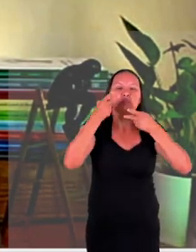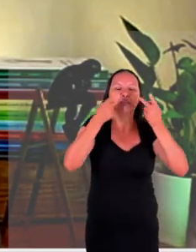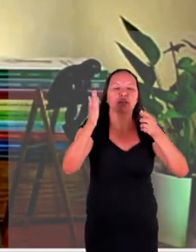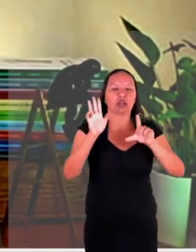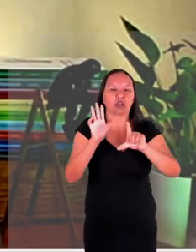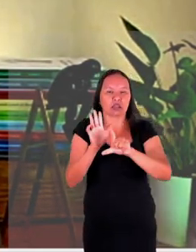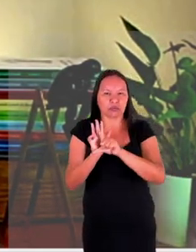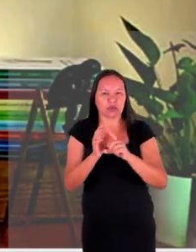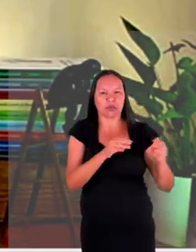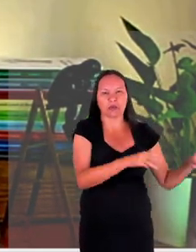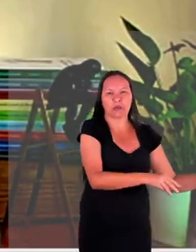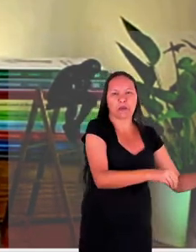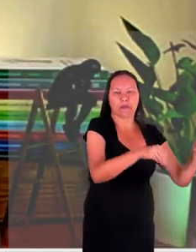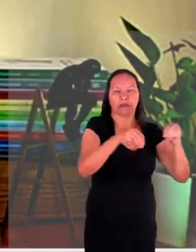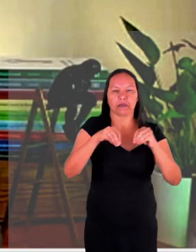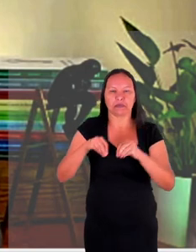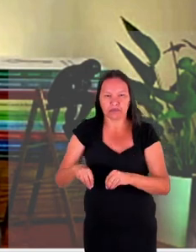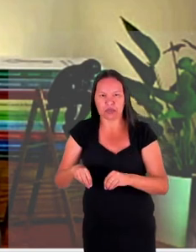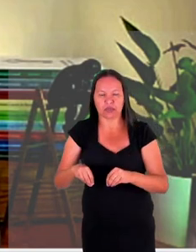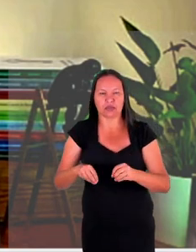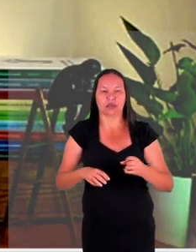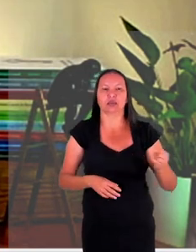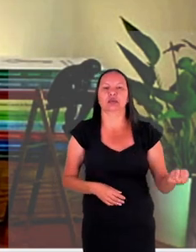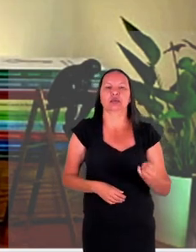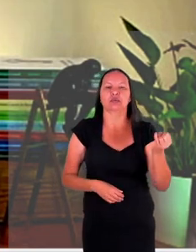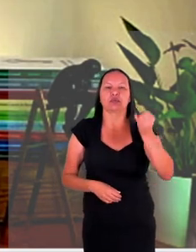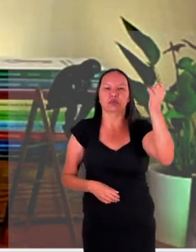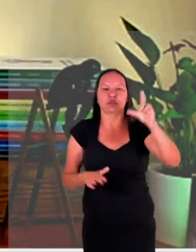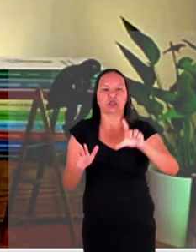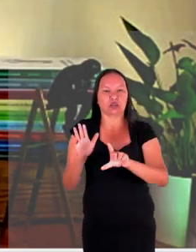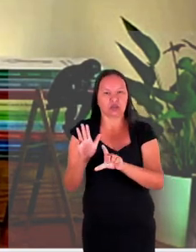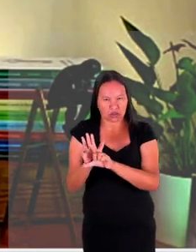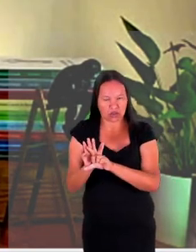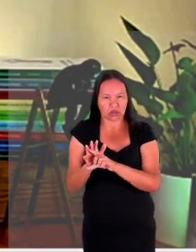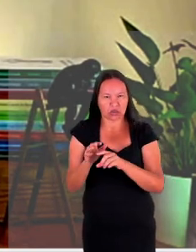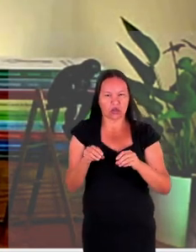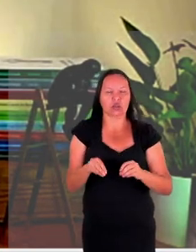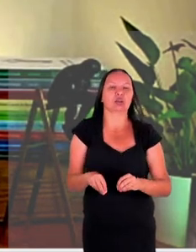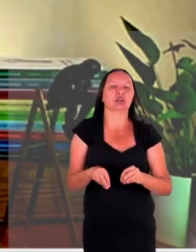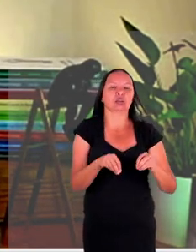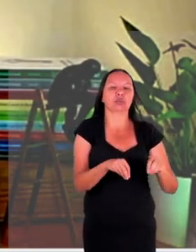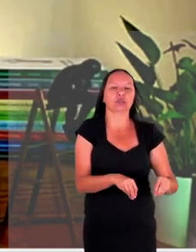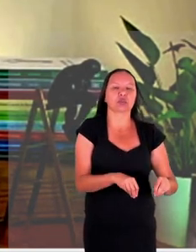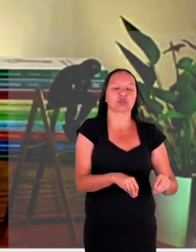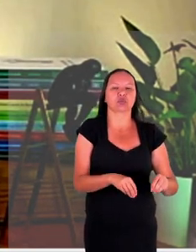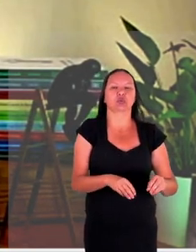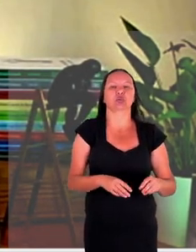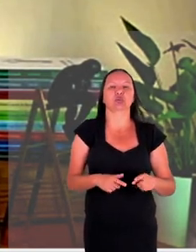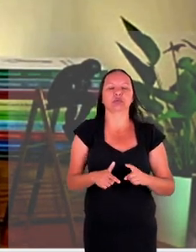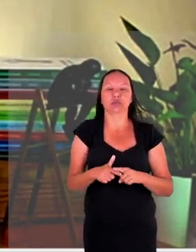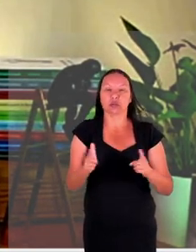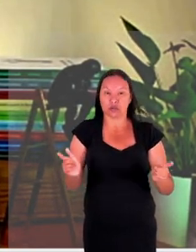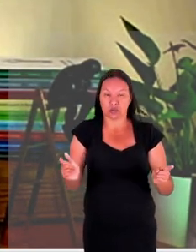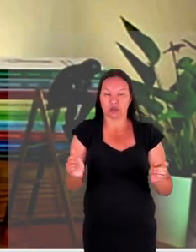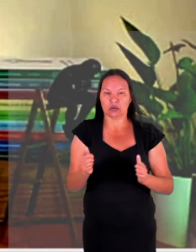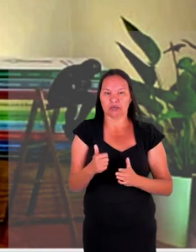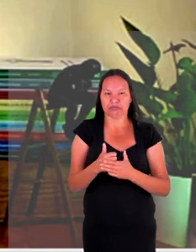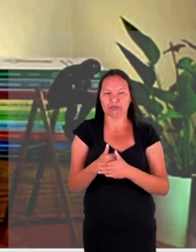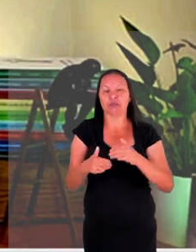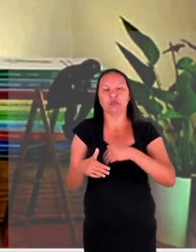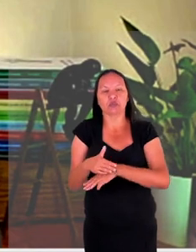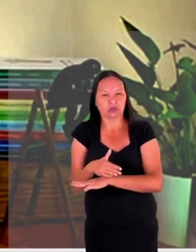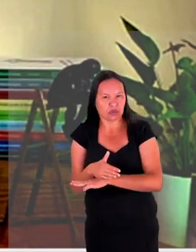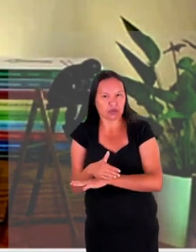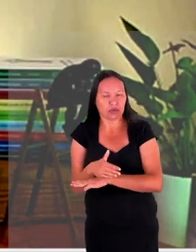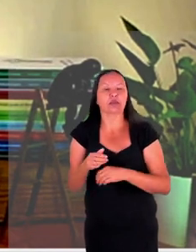lei de migração e especificamente sobre o direito do refugiado ele tem dentre outras a perspectiva de